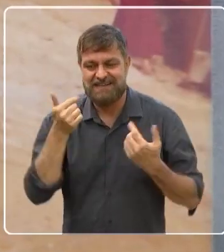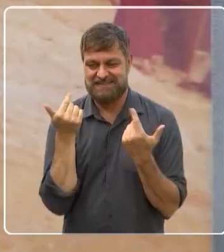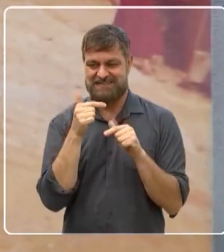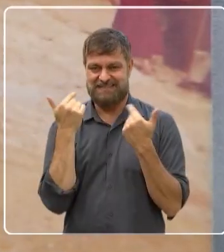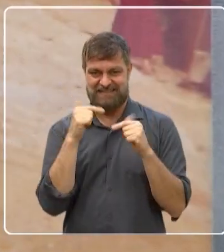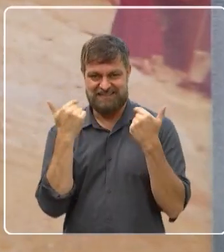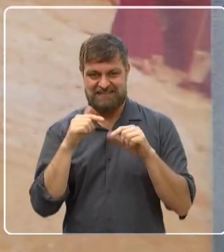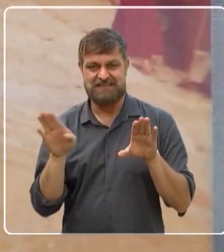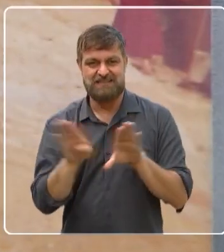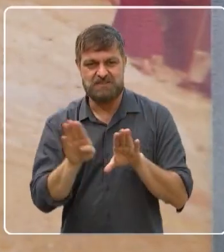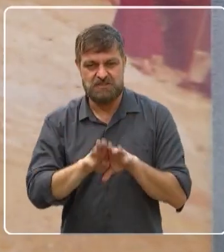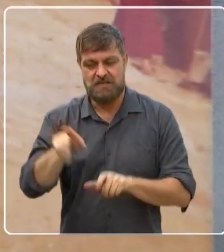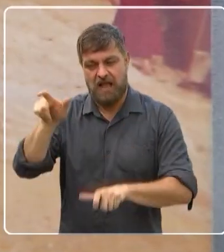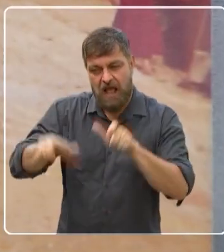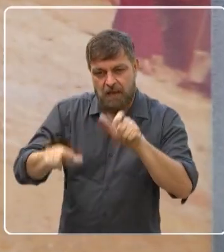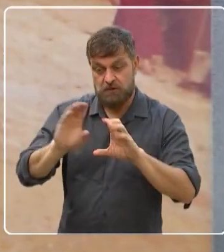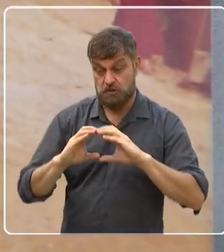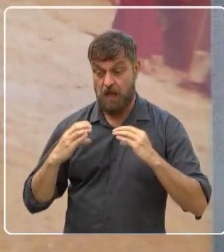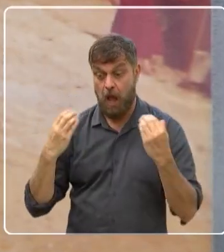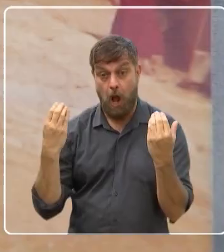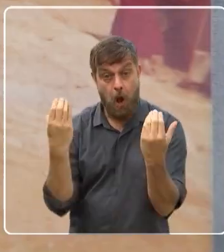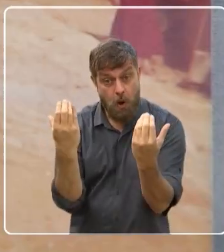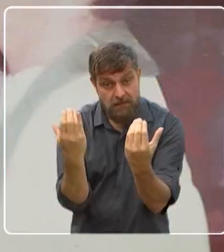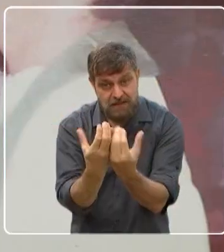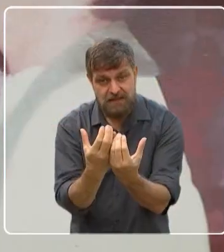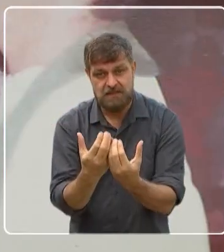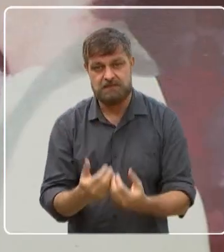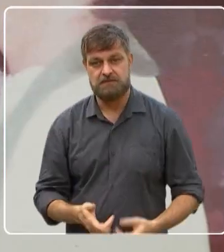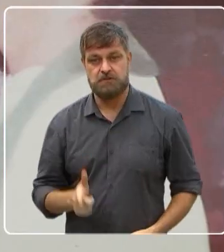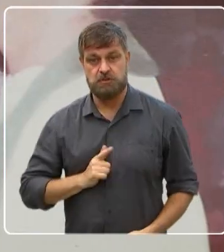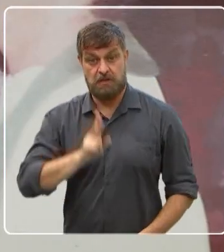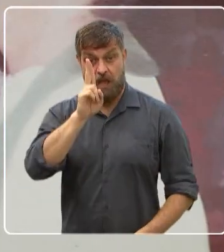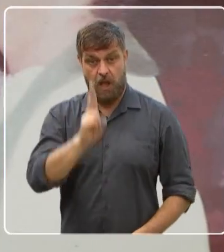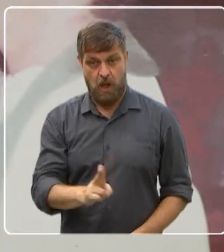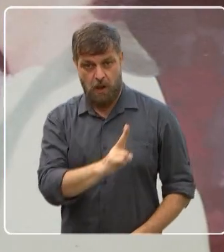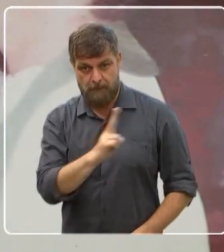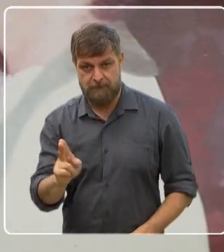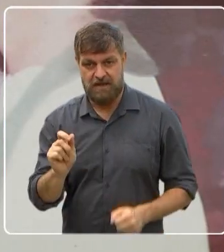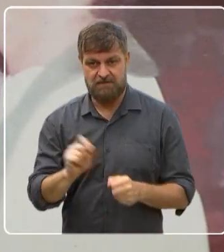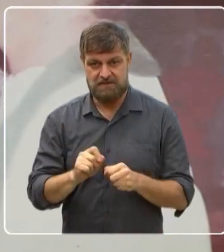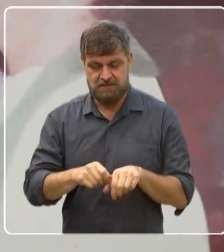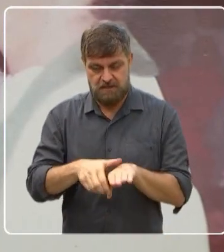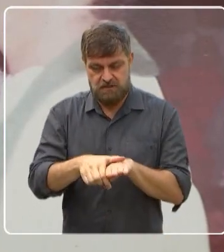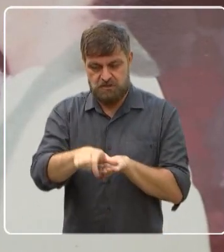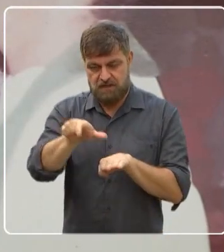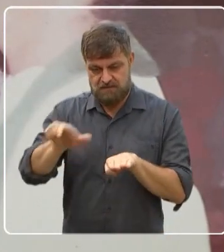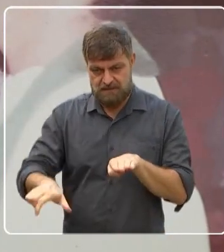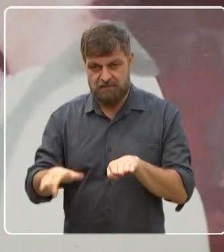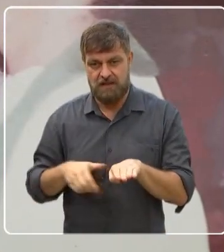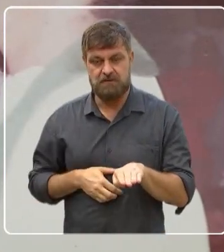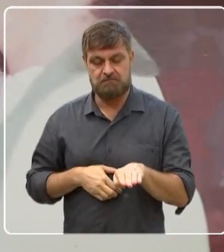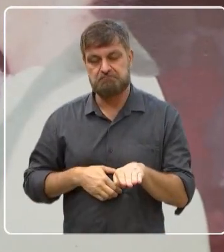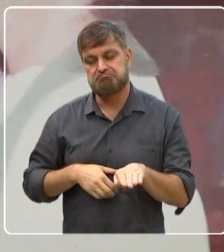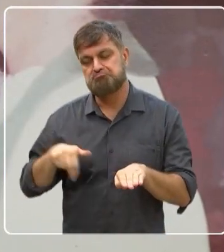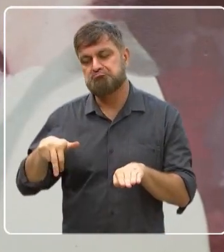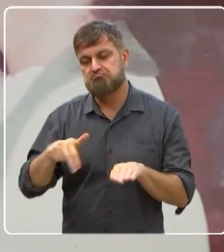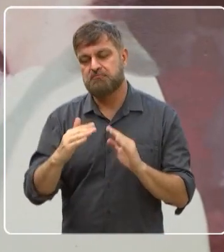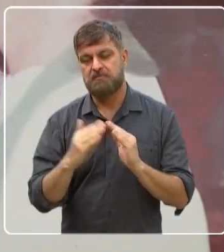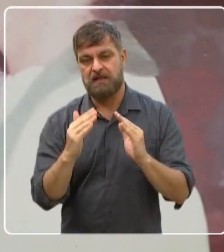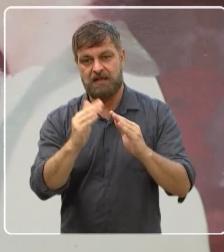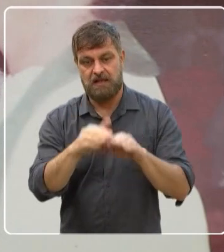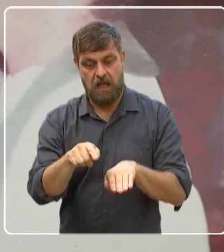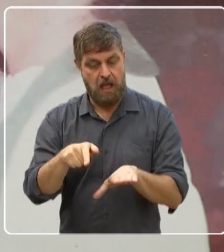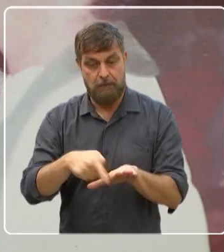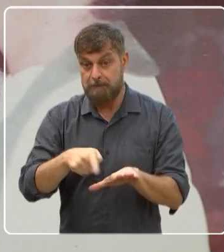E tinha o pessoal da comunidade que vinha o padre aqui, ele tirava o sapato pra rezar nas casas. E ia